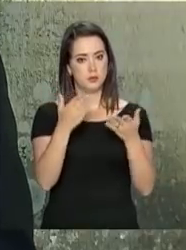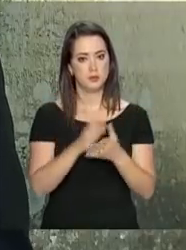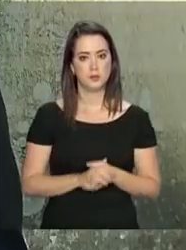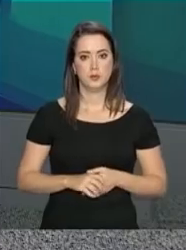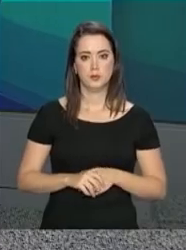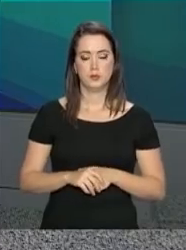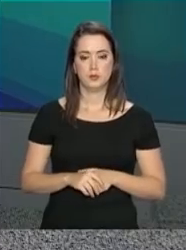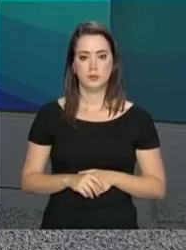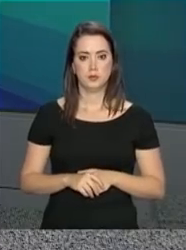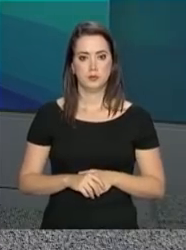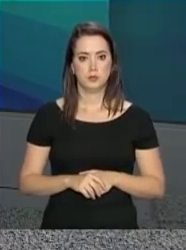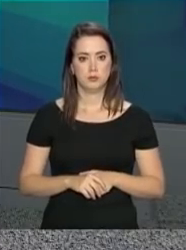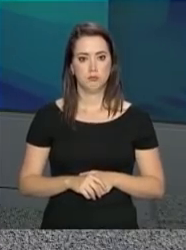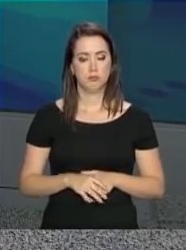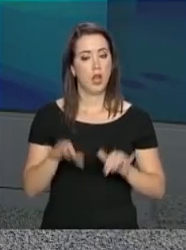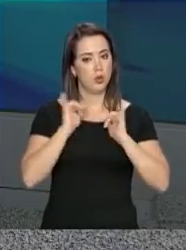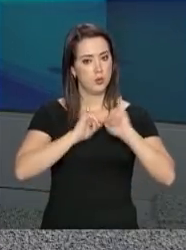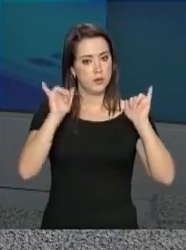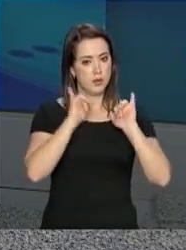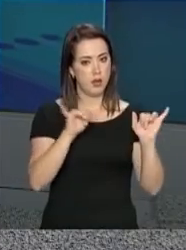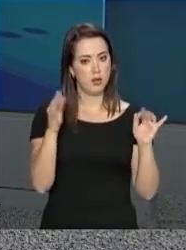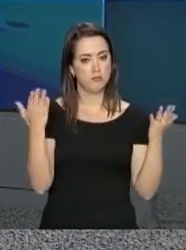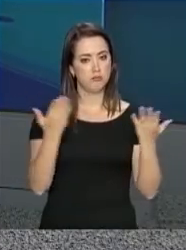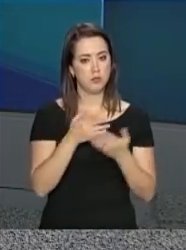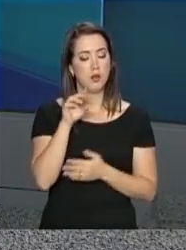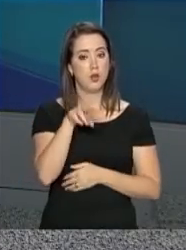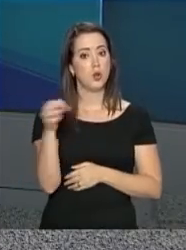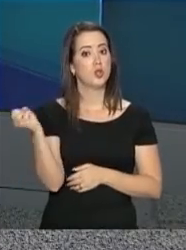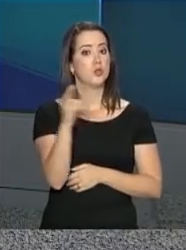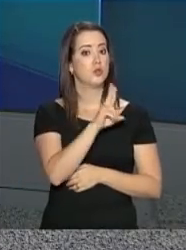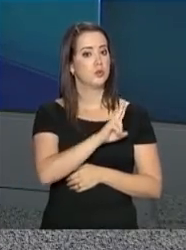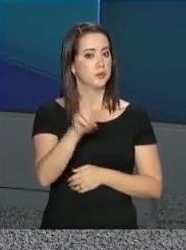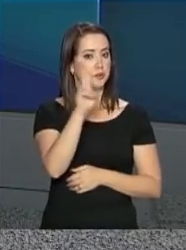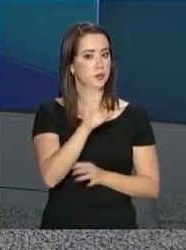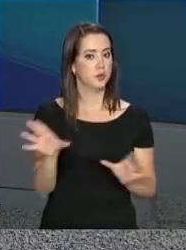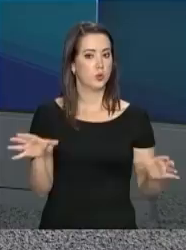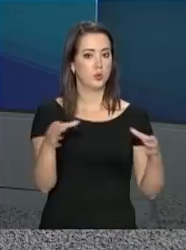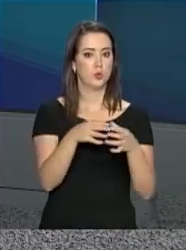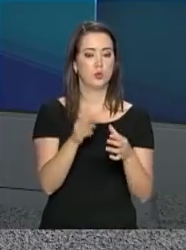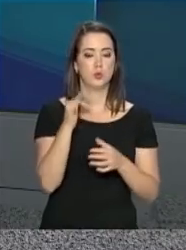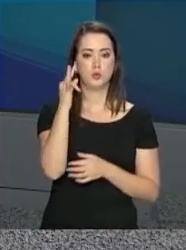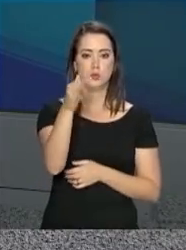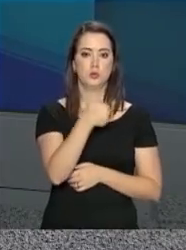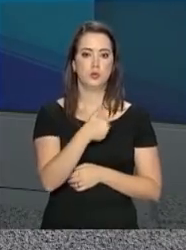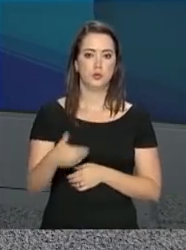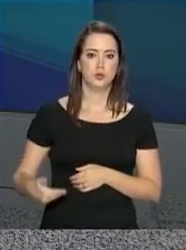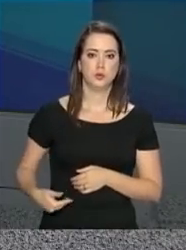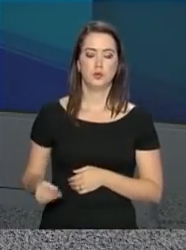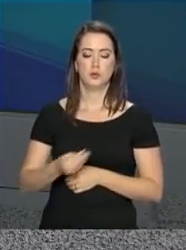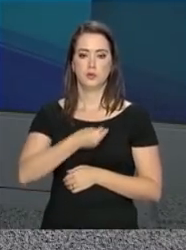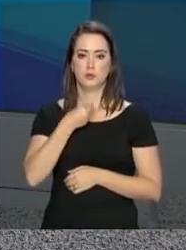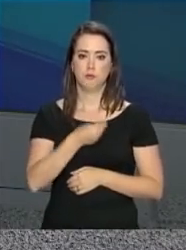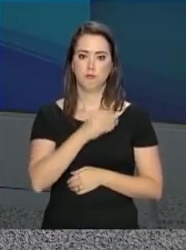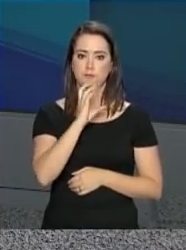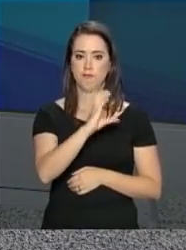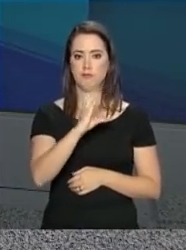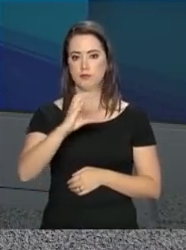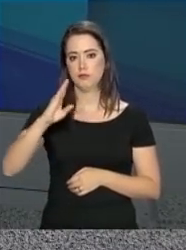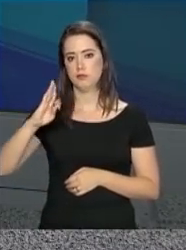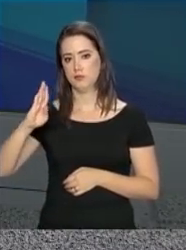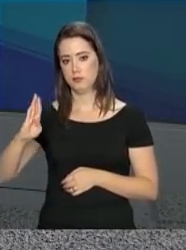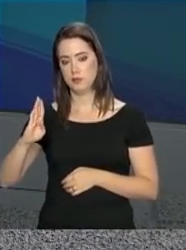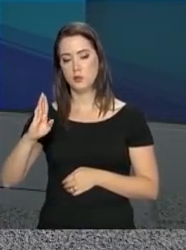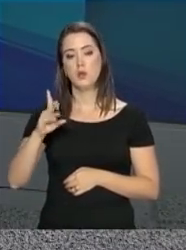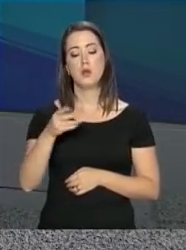Ney Pereira. E foram anunciados agora há pouco novos nomes que vão integrar o futuro governo. Ao vivo do